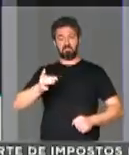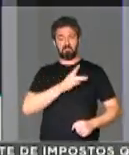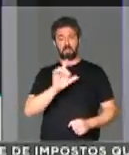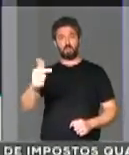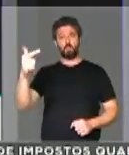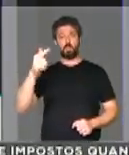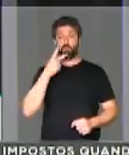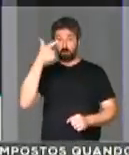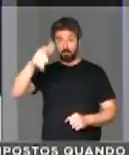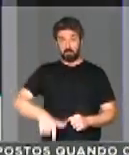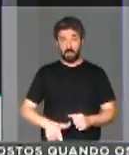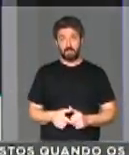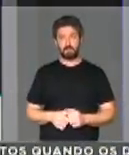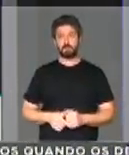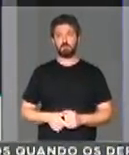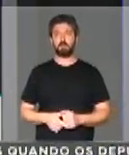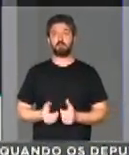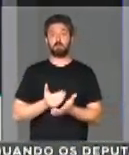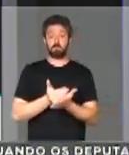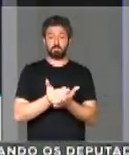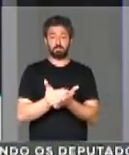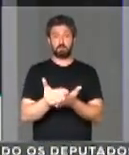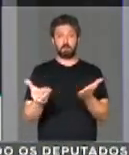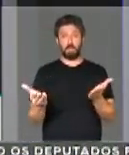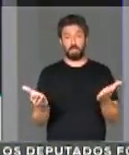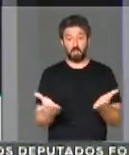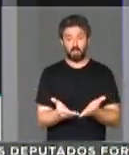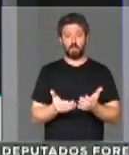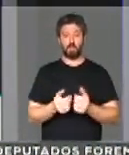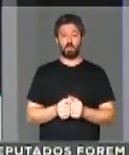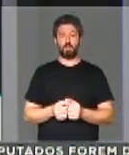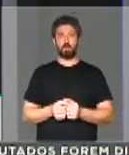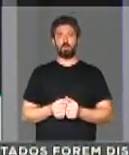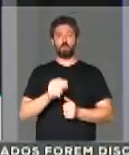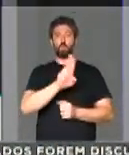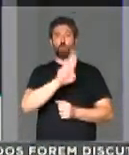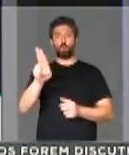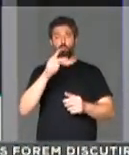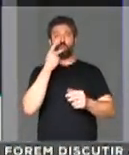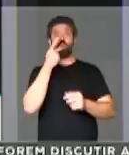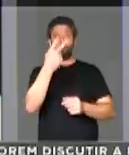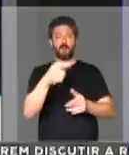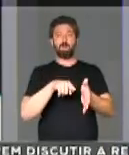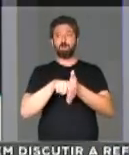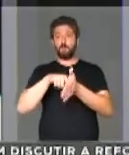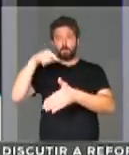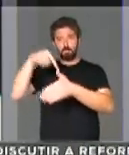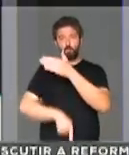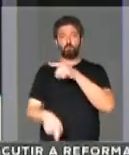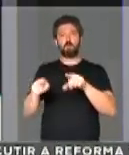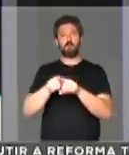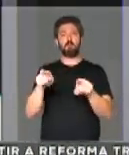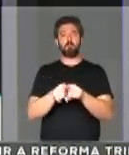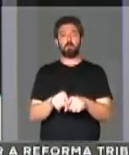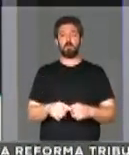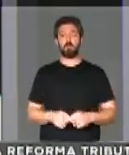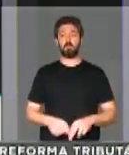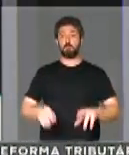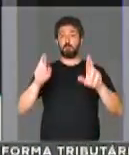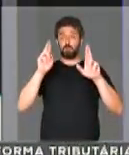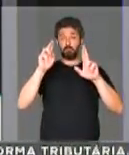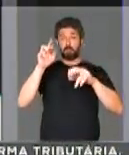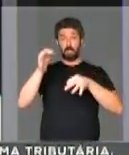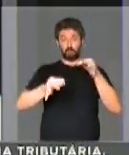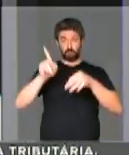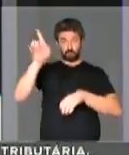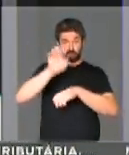intimidar. E digo mais, começarei agora, a partir de agora, dar nomes e fazer uma investigação muito mais apurada. E espero que